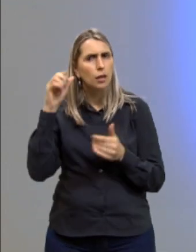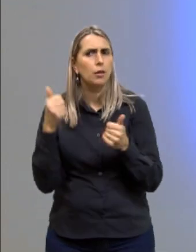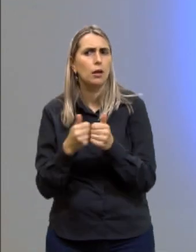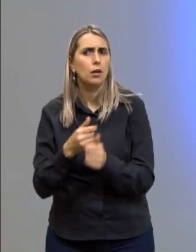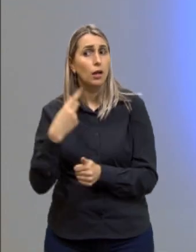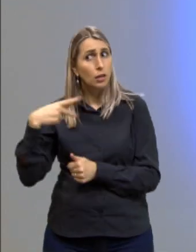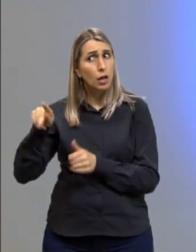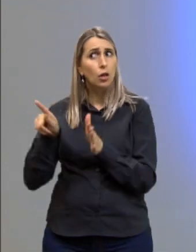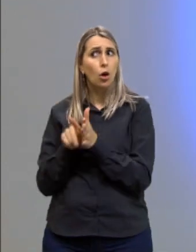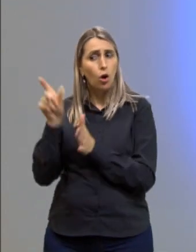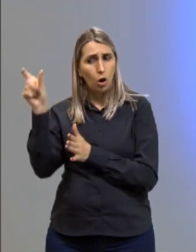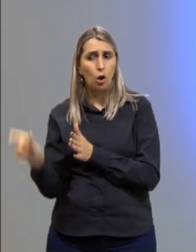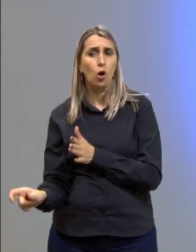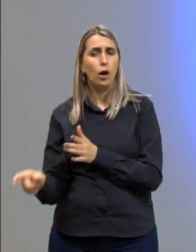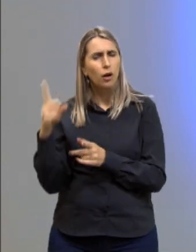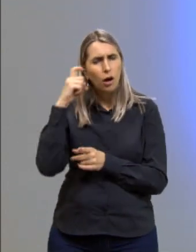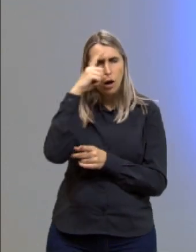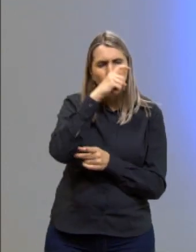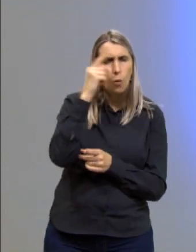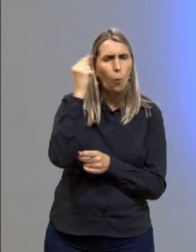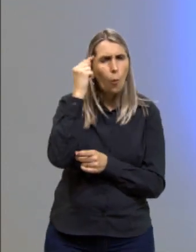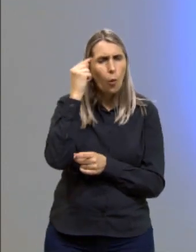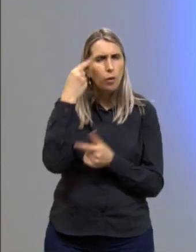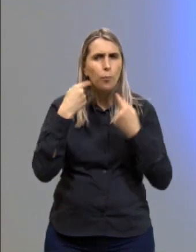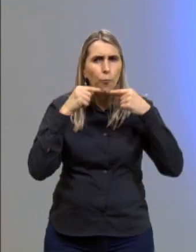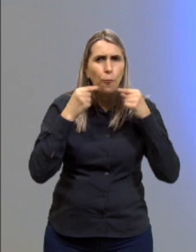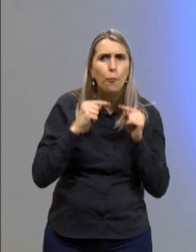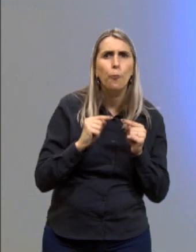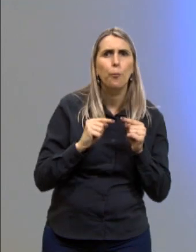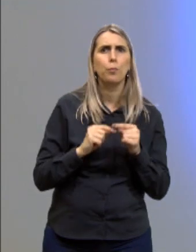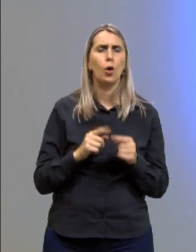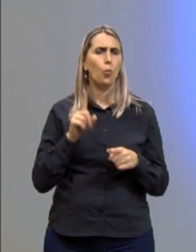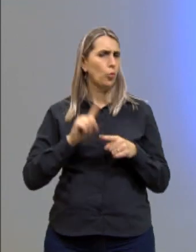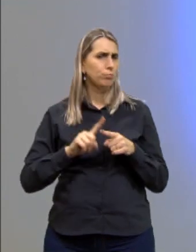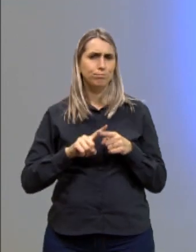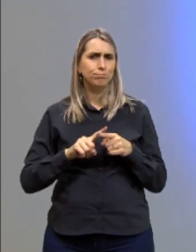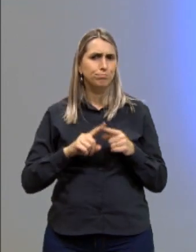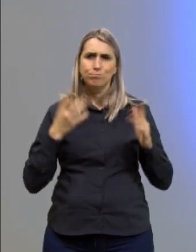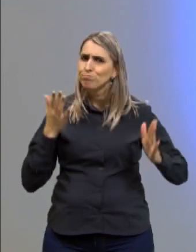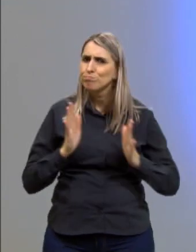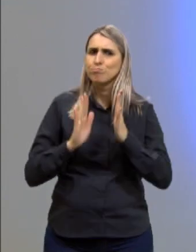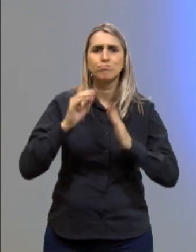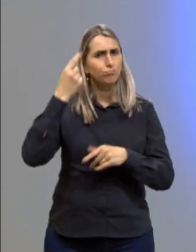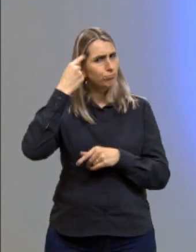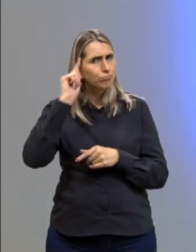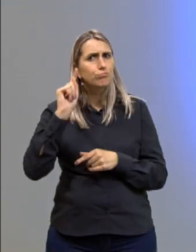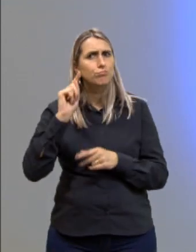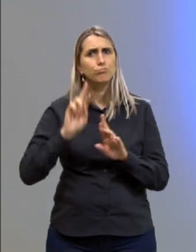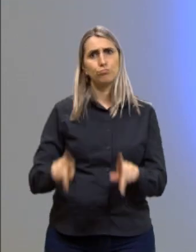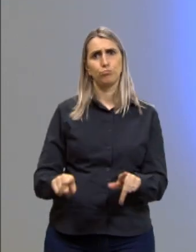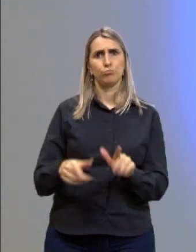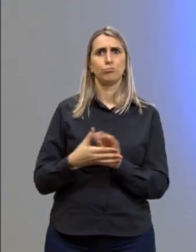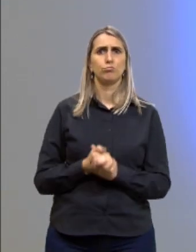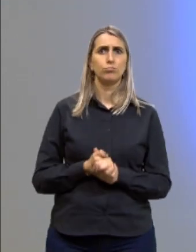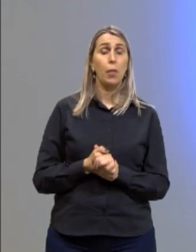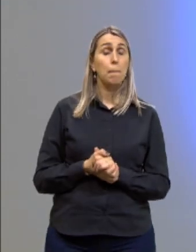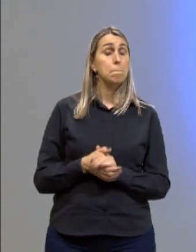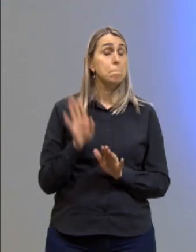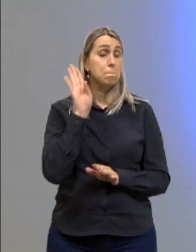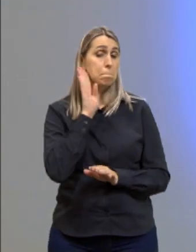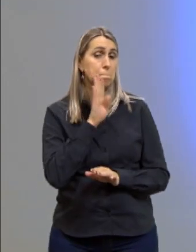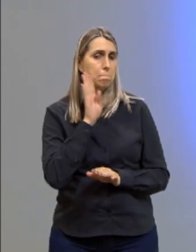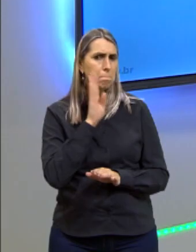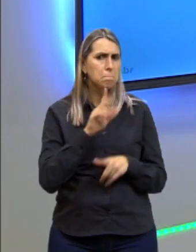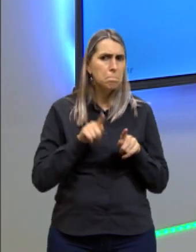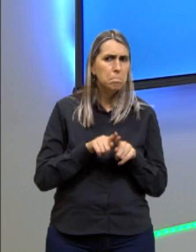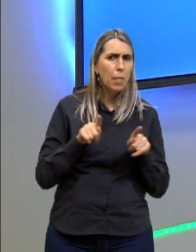dele, ele dificulta o pensamento crítico, porque ele não confronta ideias distintas. bacana,